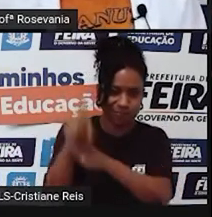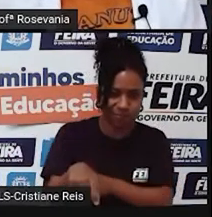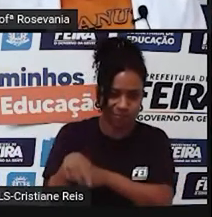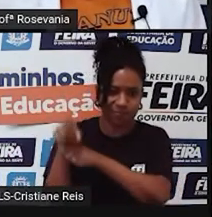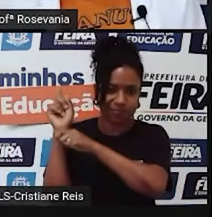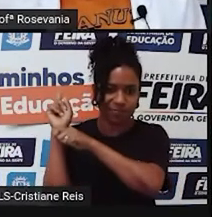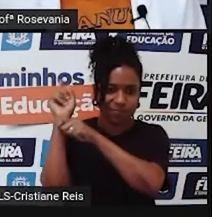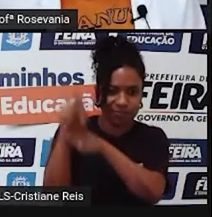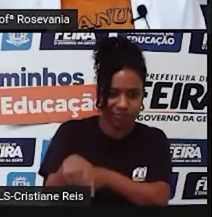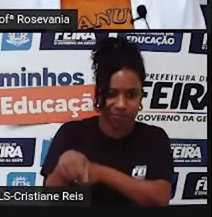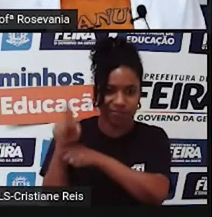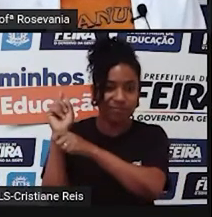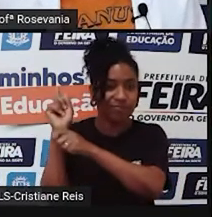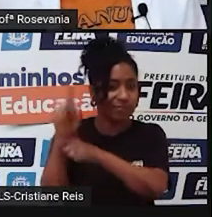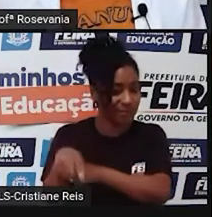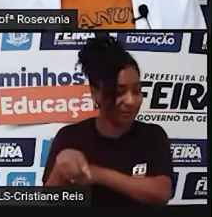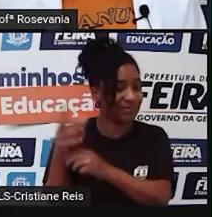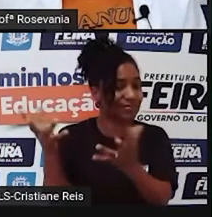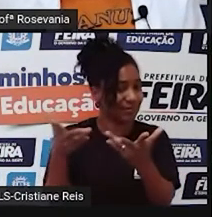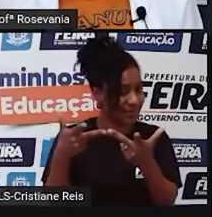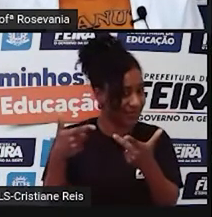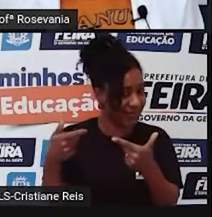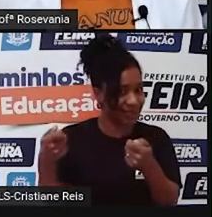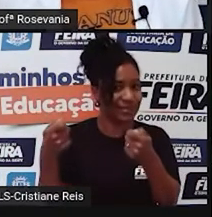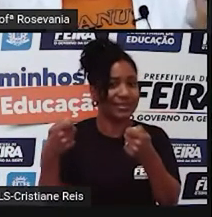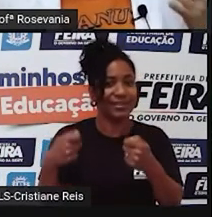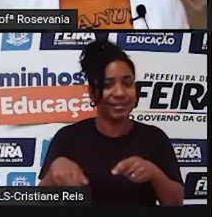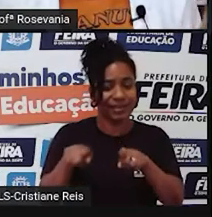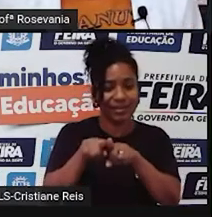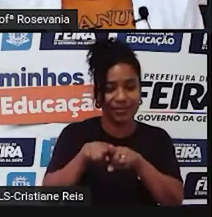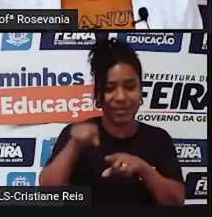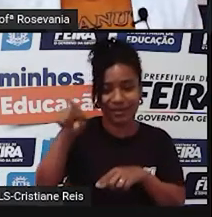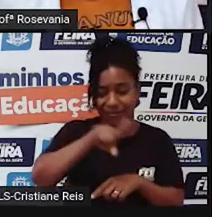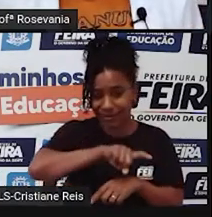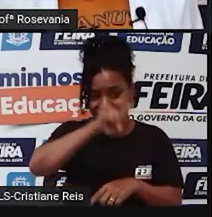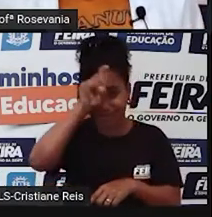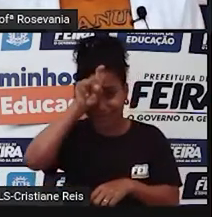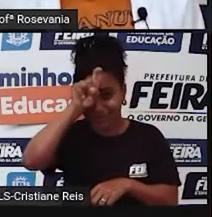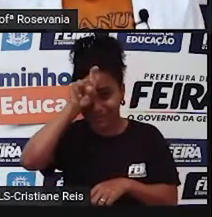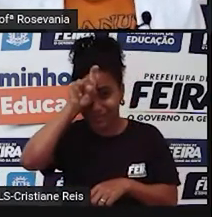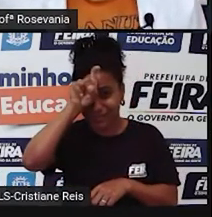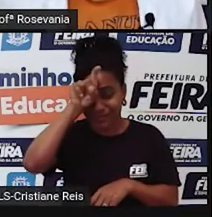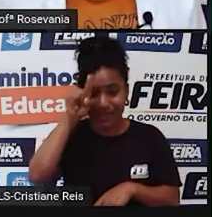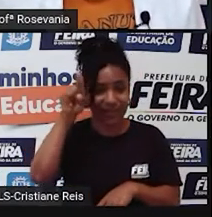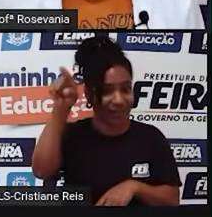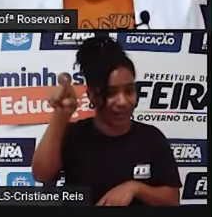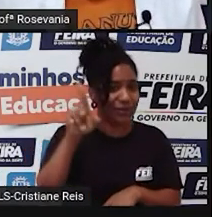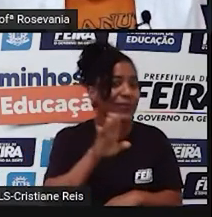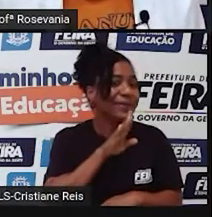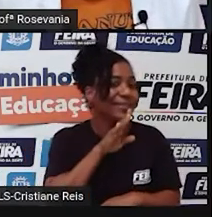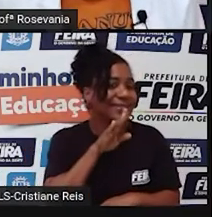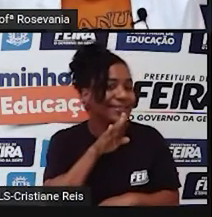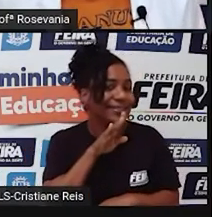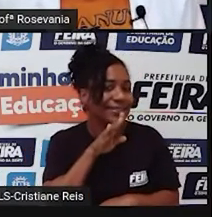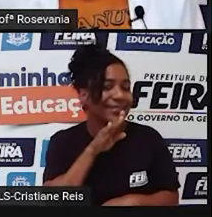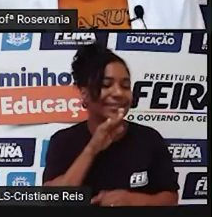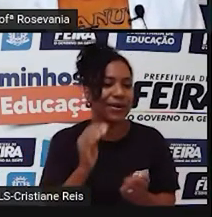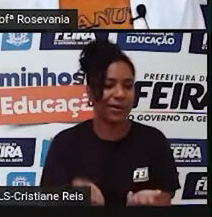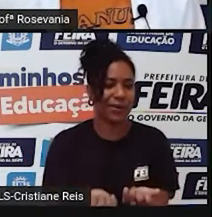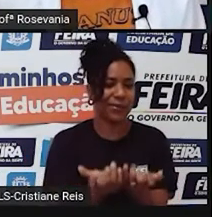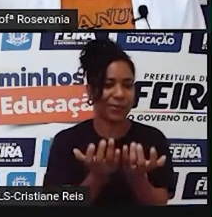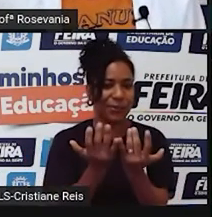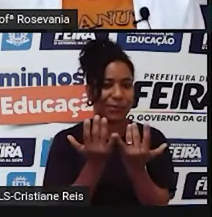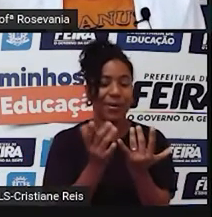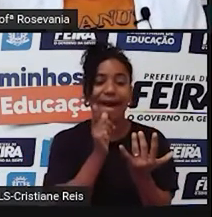africanos, né, que trouxeram. Lá no Egito, né, Antigo, eles já conheciam desse processo de irrigação,